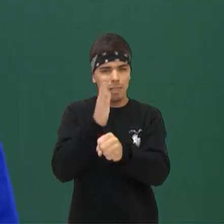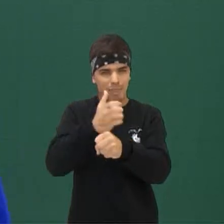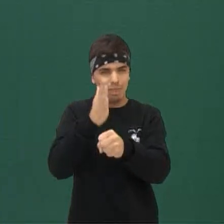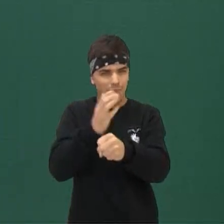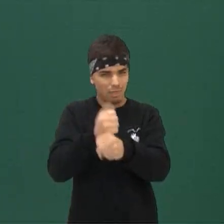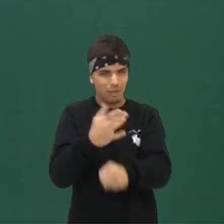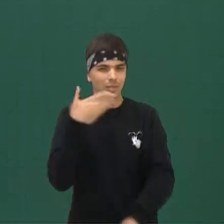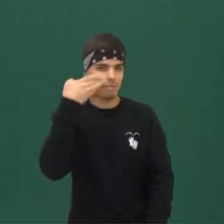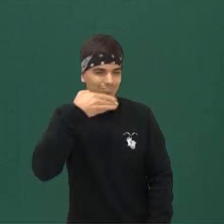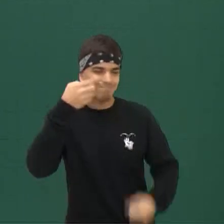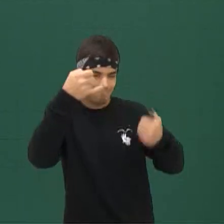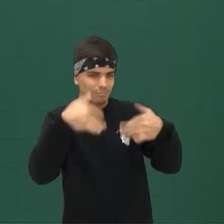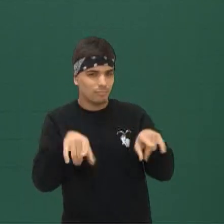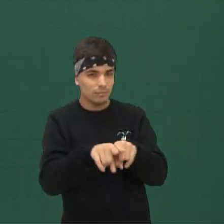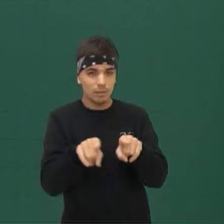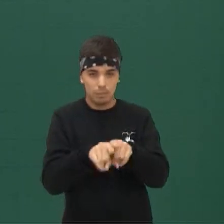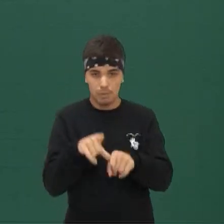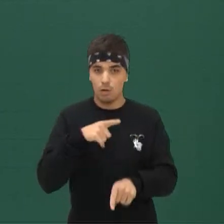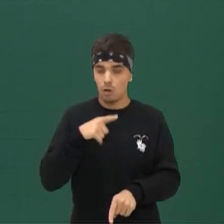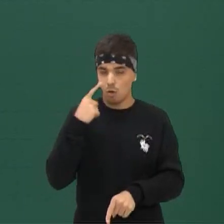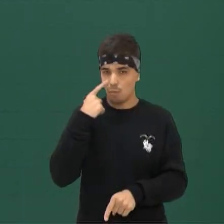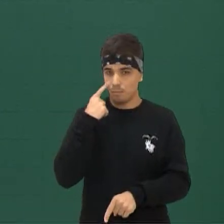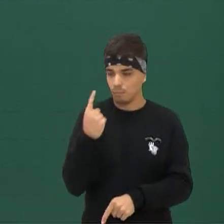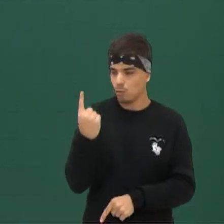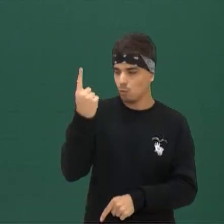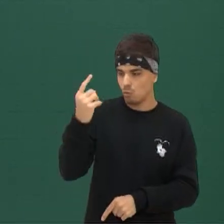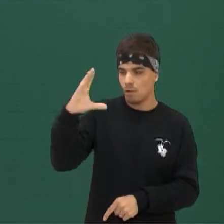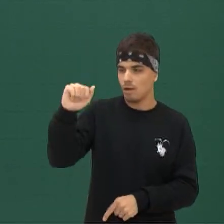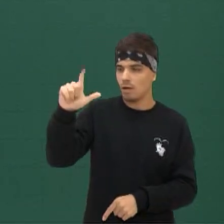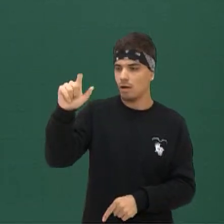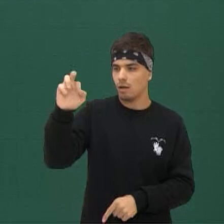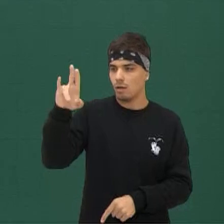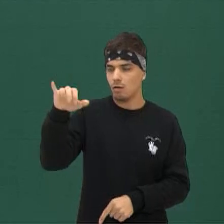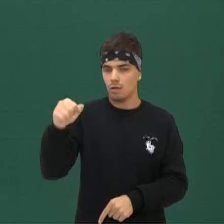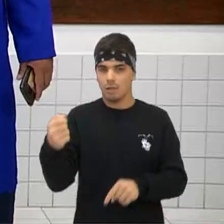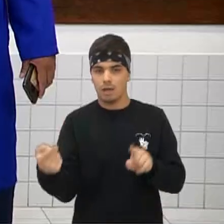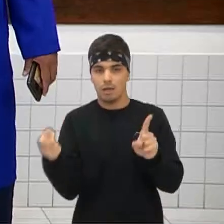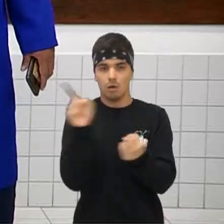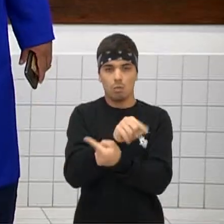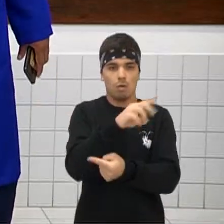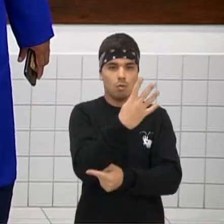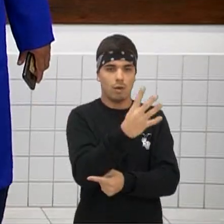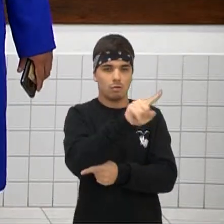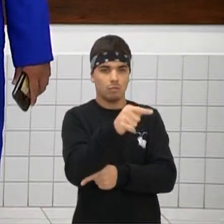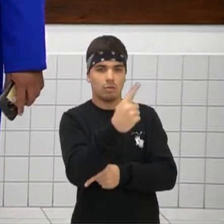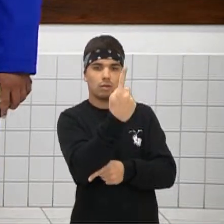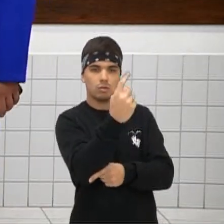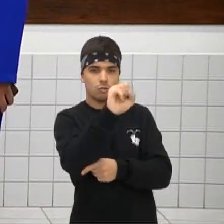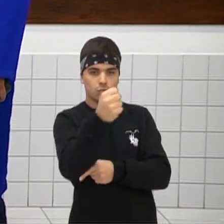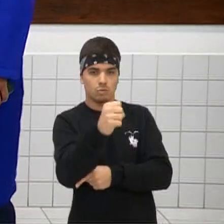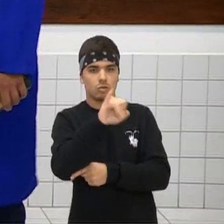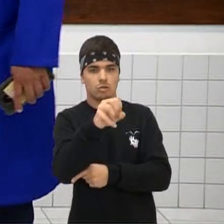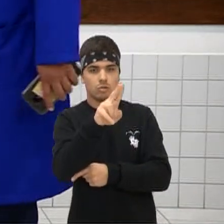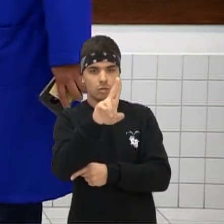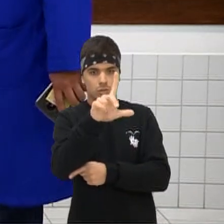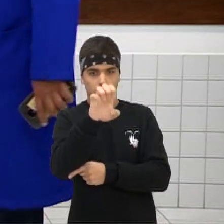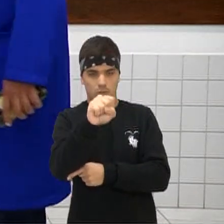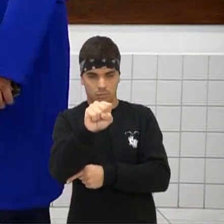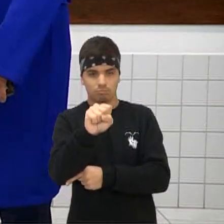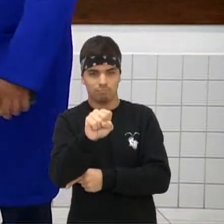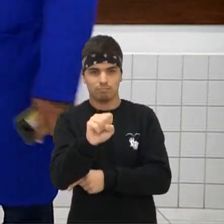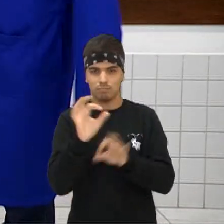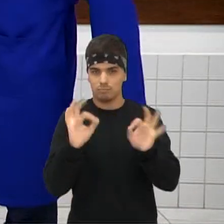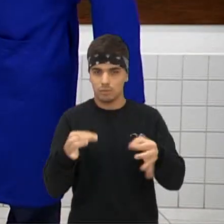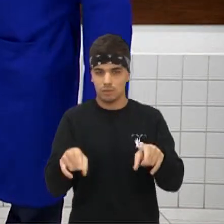conversão entre elas? Sim Aonde você vai ter ali Que uma caloria equivale a 4,18 joules Beleza? Isso mesmo Existe o padrão de energia O famoso